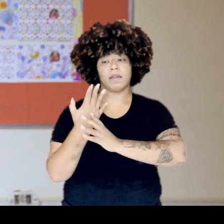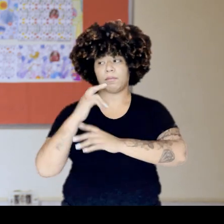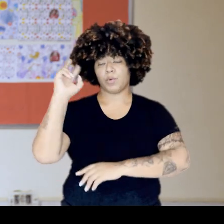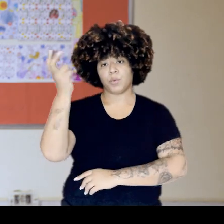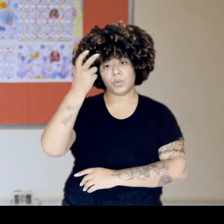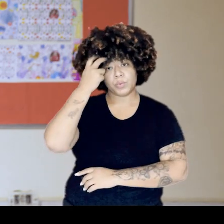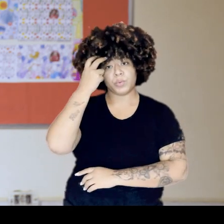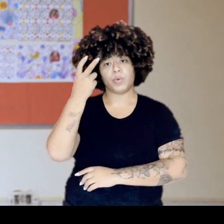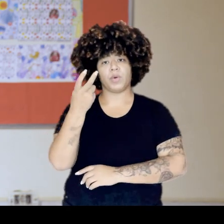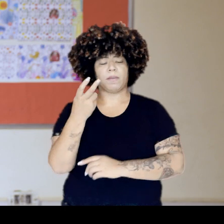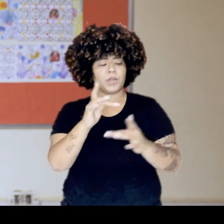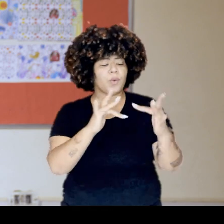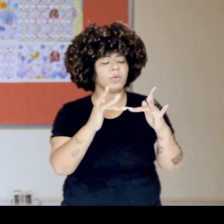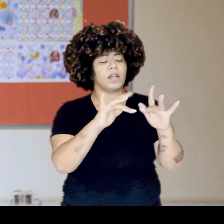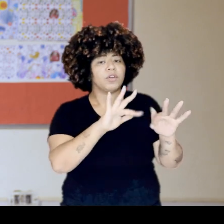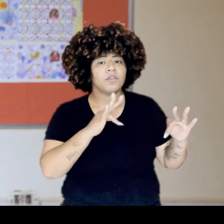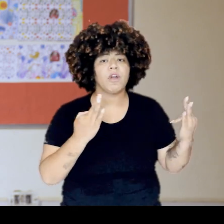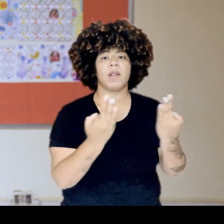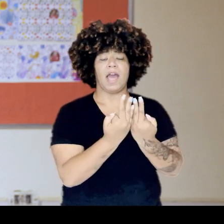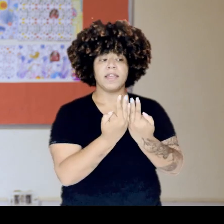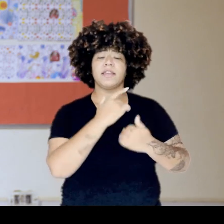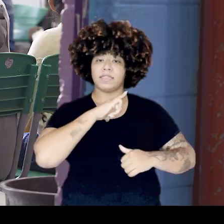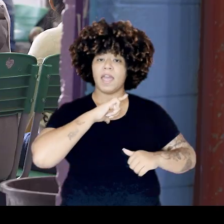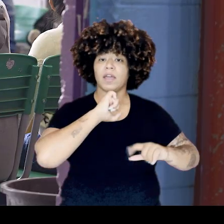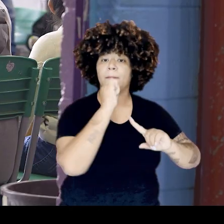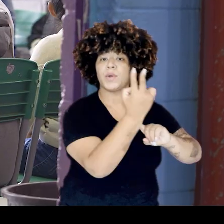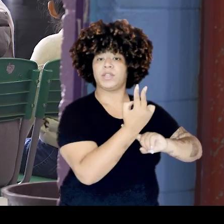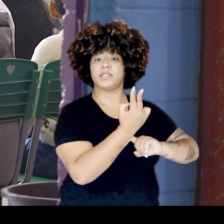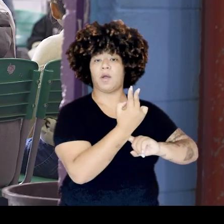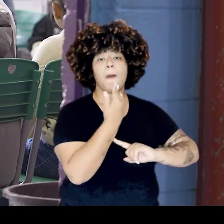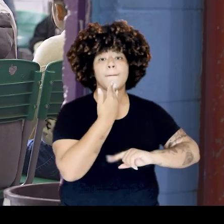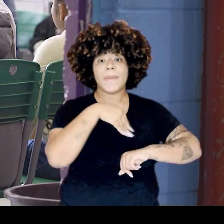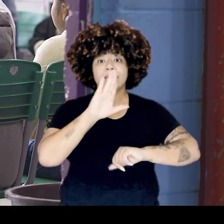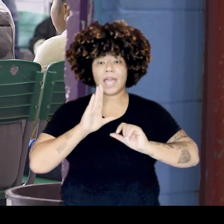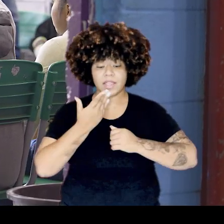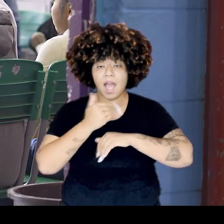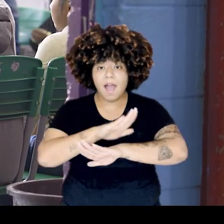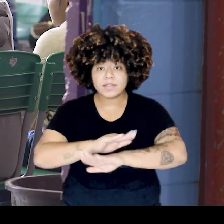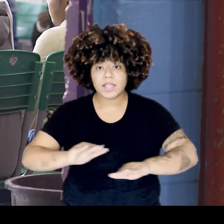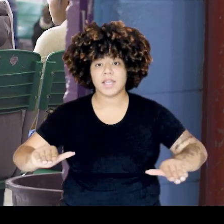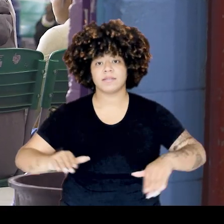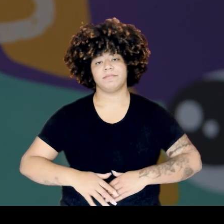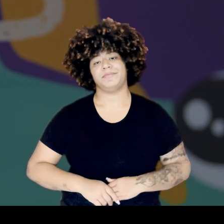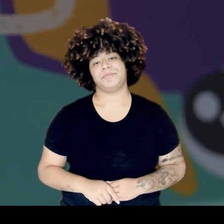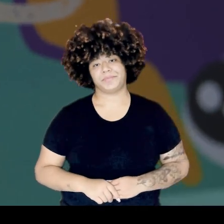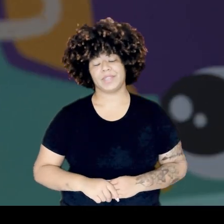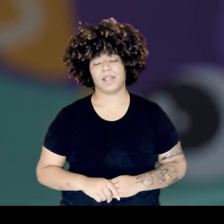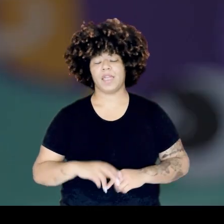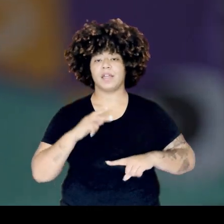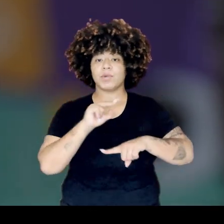uma cultura familiar que favoreça a proteção infantil, né?